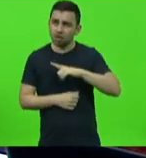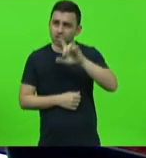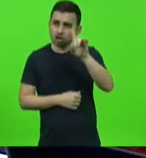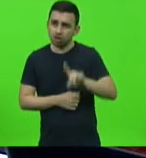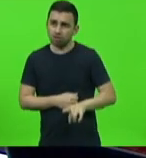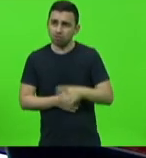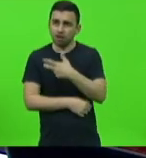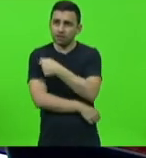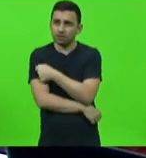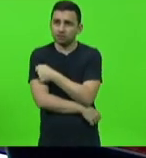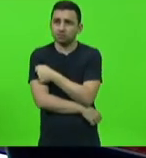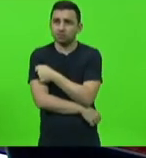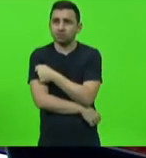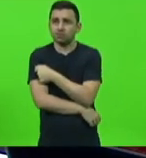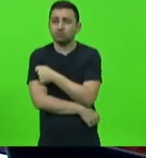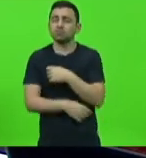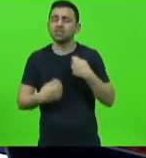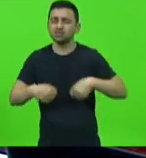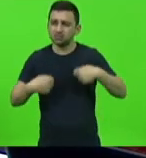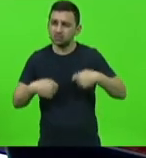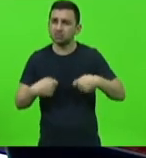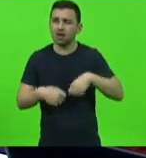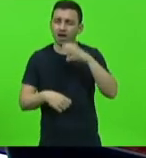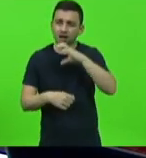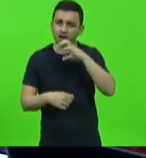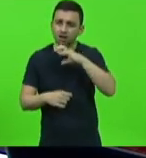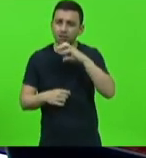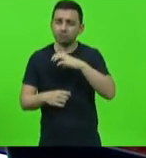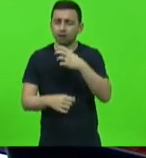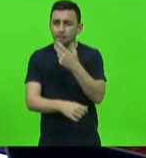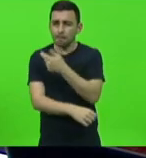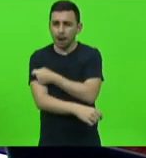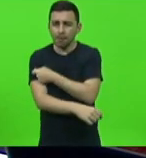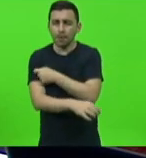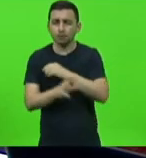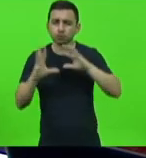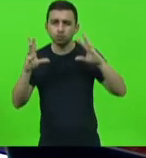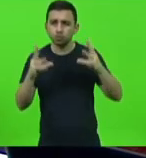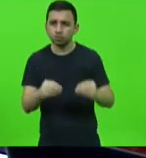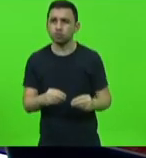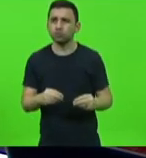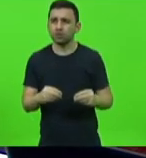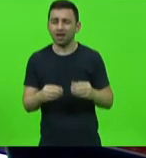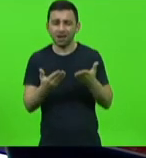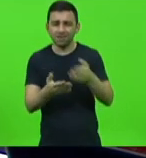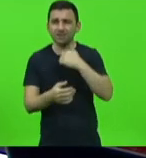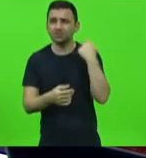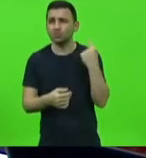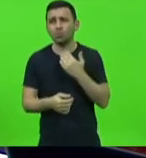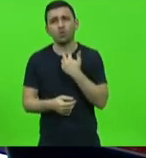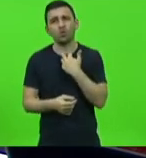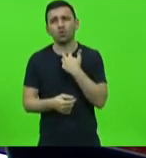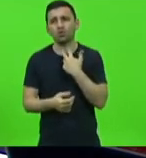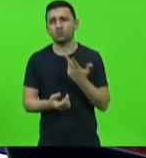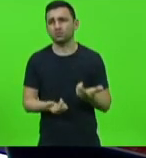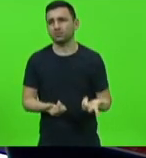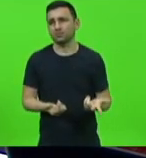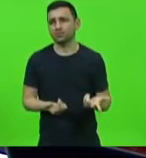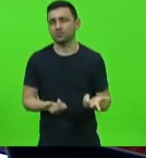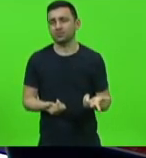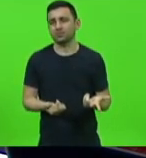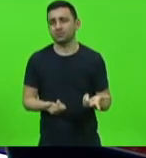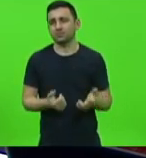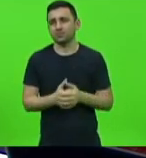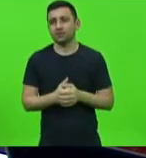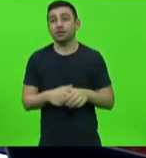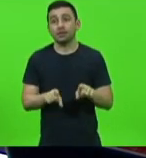para que possam ser imunizados e que essas vacinas não acabem vencendo é importante também que